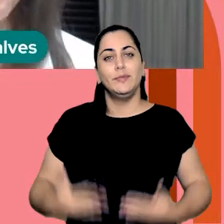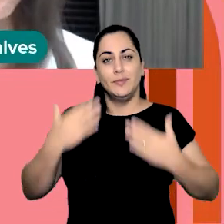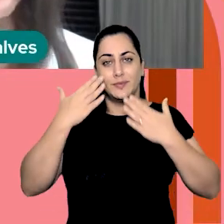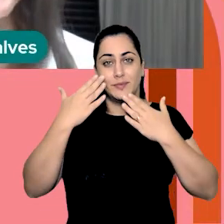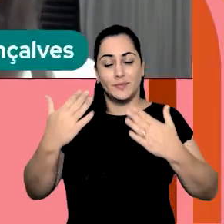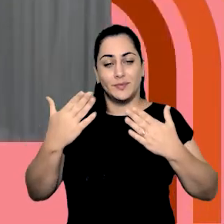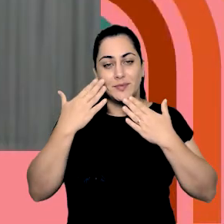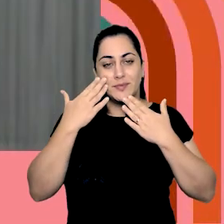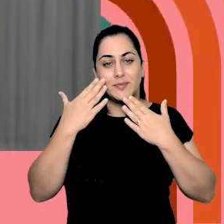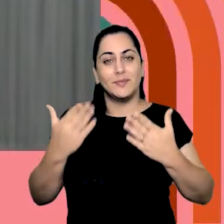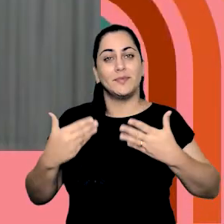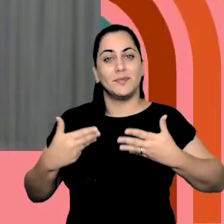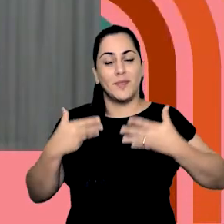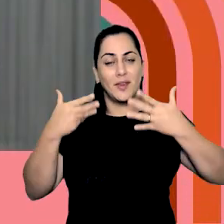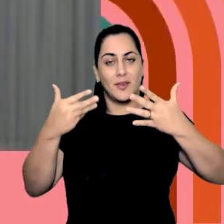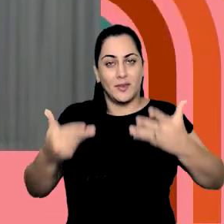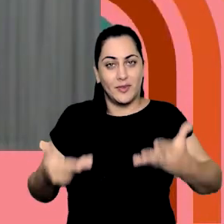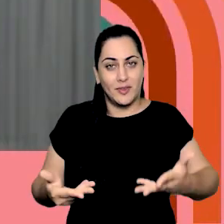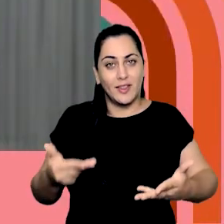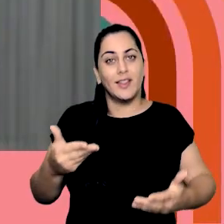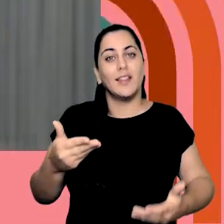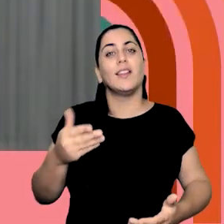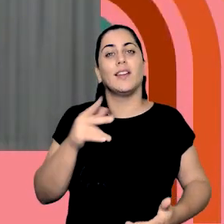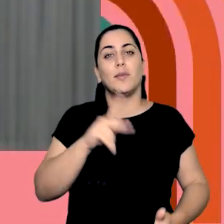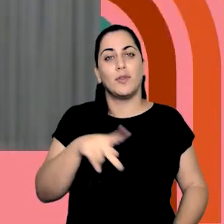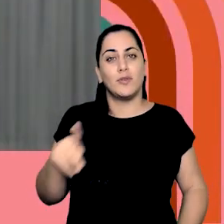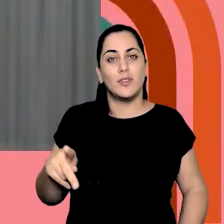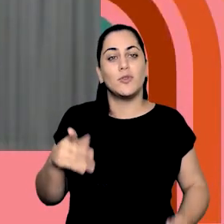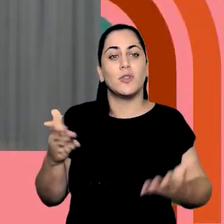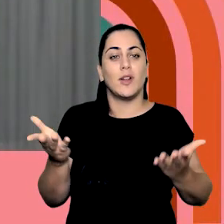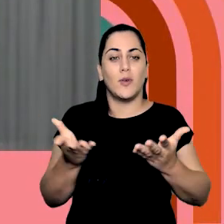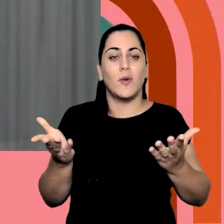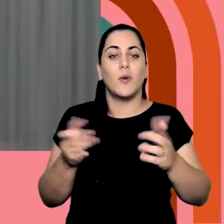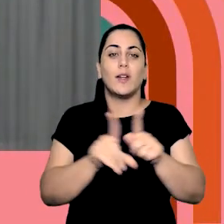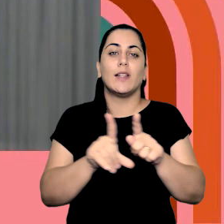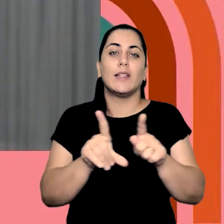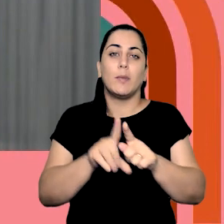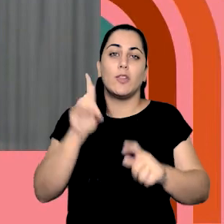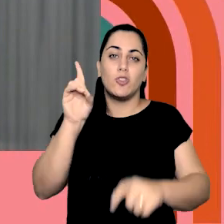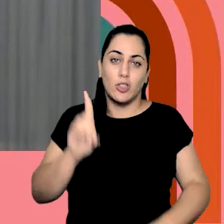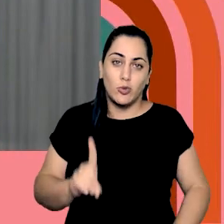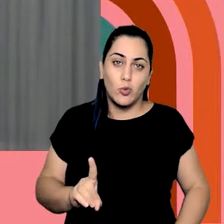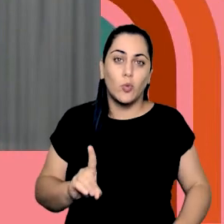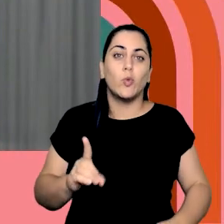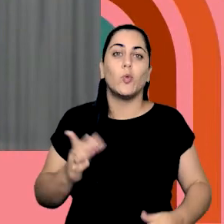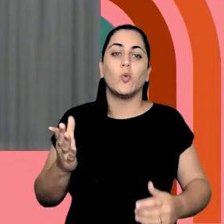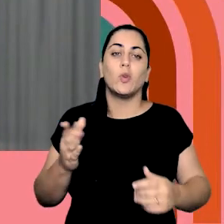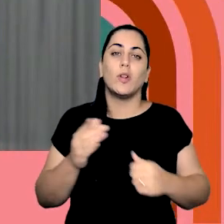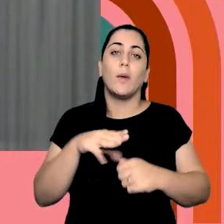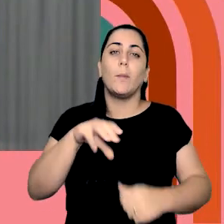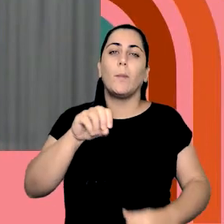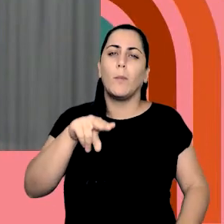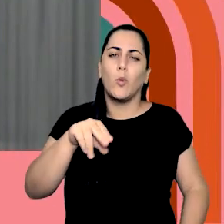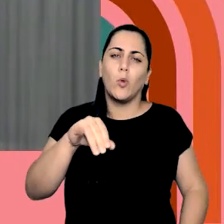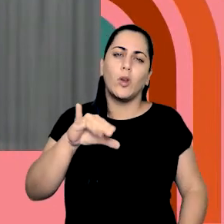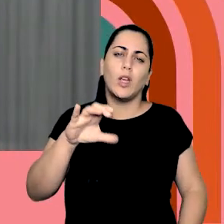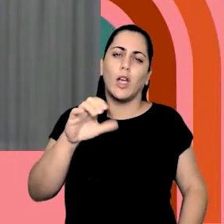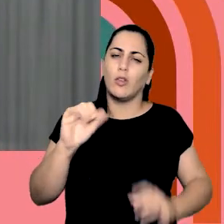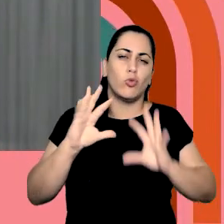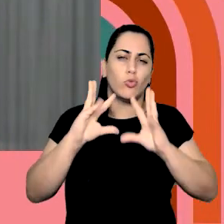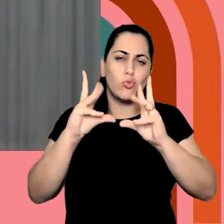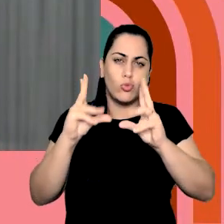Agradeço muito o convite, professora Carla, diretora Patrícia, professora Mônica, todos